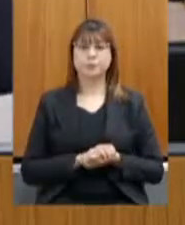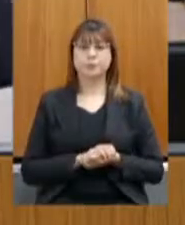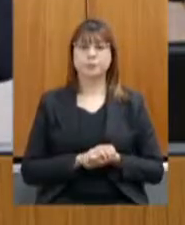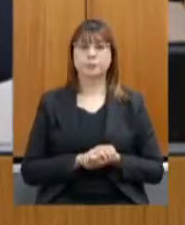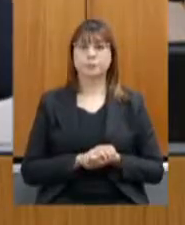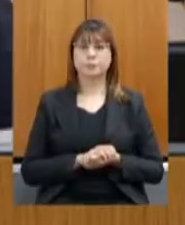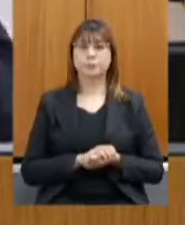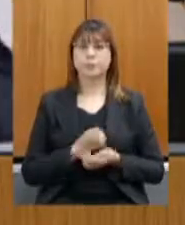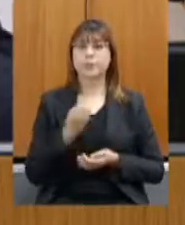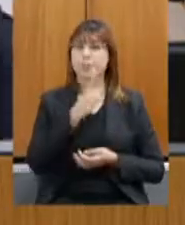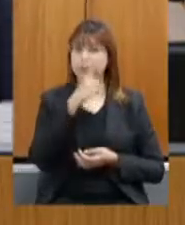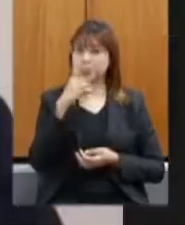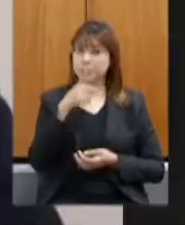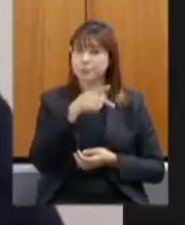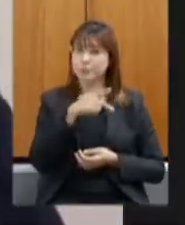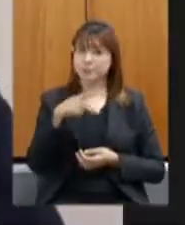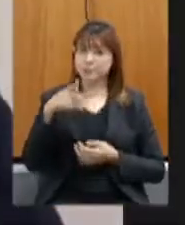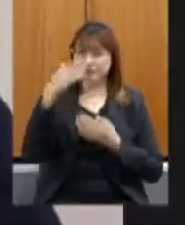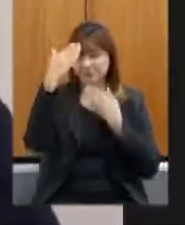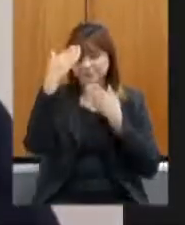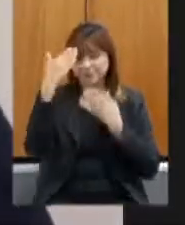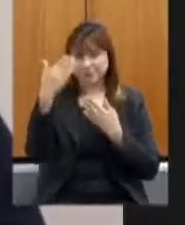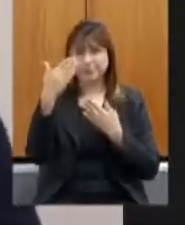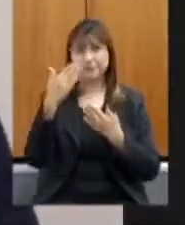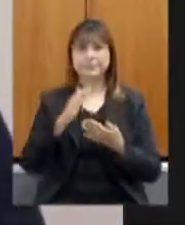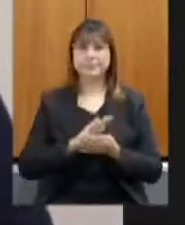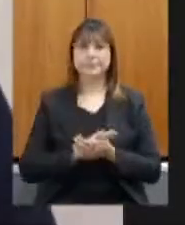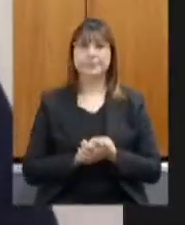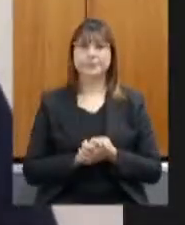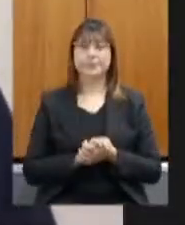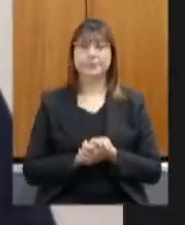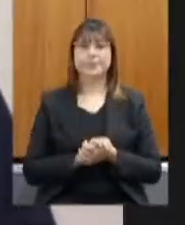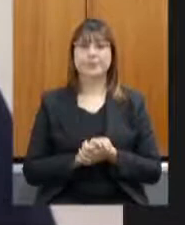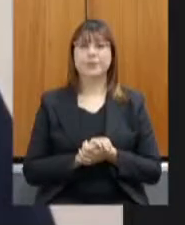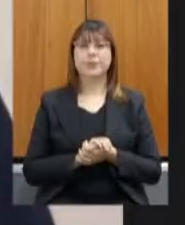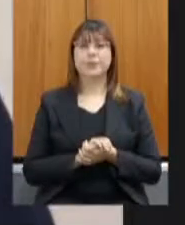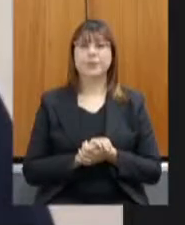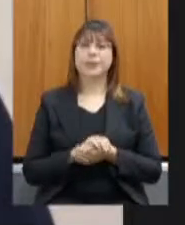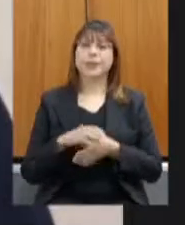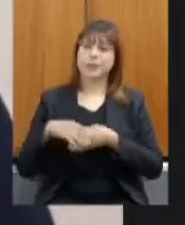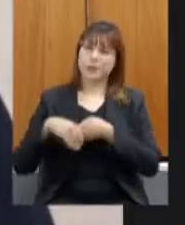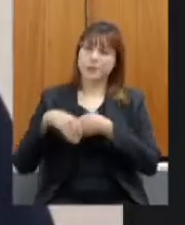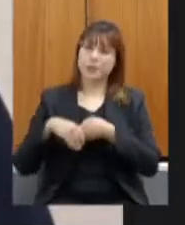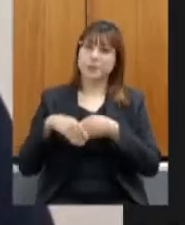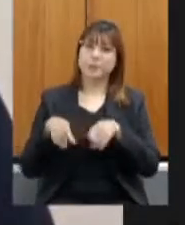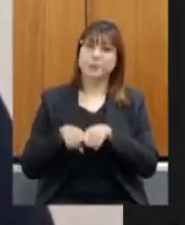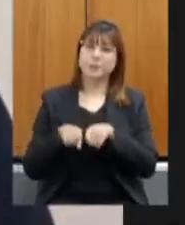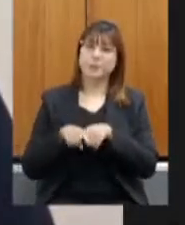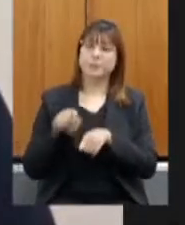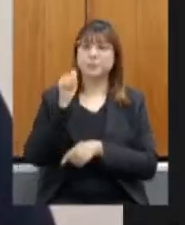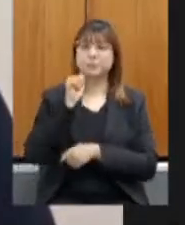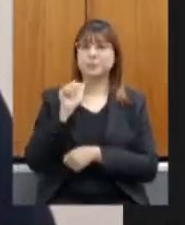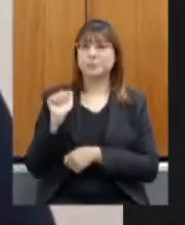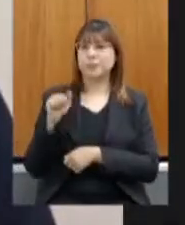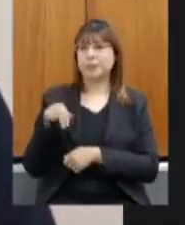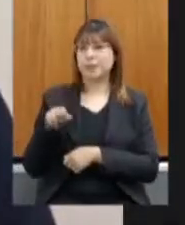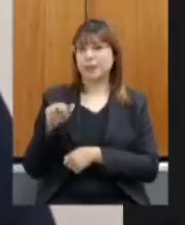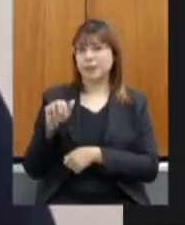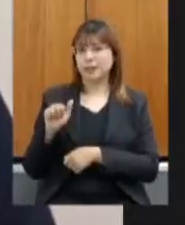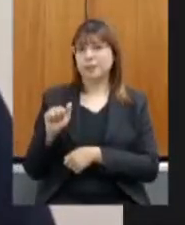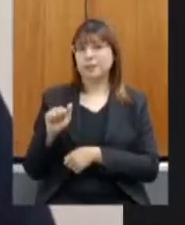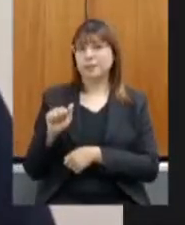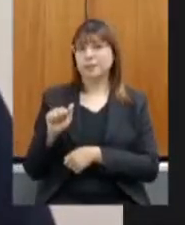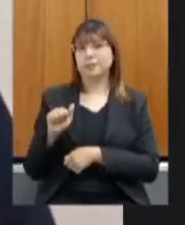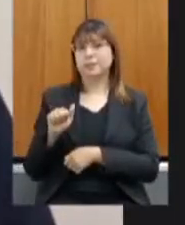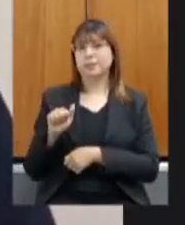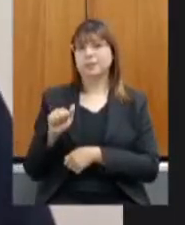Bom dia, presidente. Obrigado aí. Primeiramente, cumprimento também a Ana Valentim, a qual ainda não tive a oportunidade de